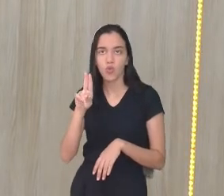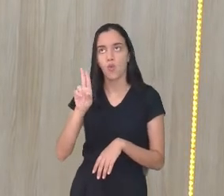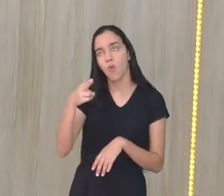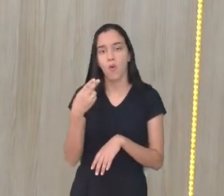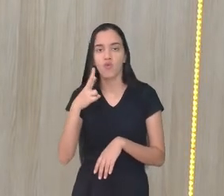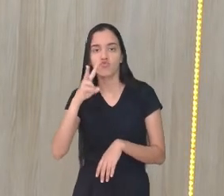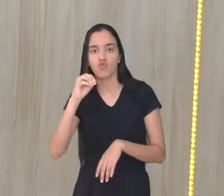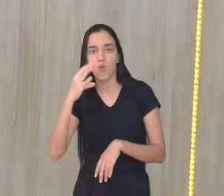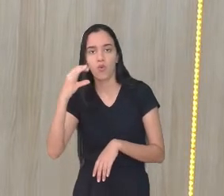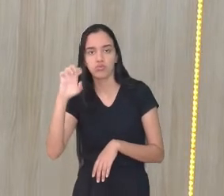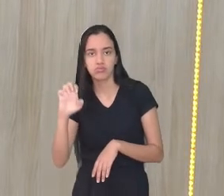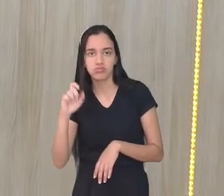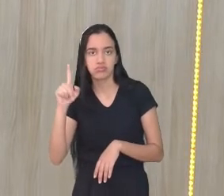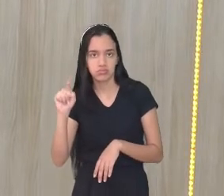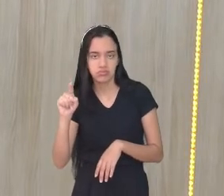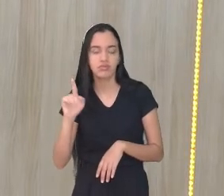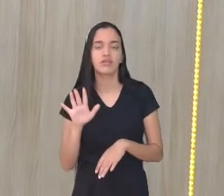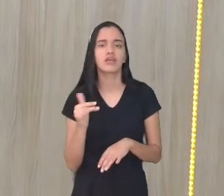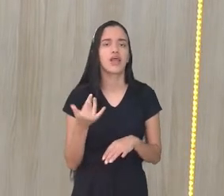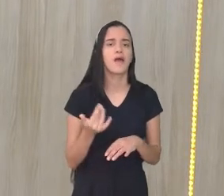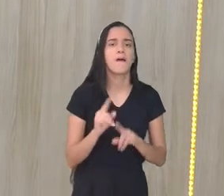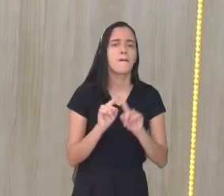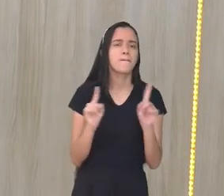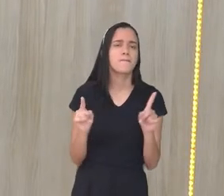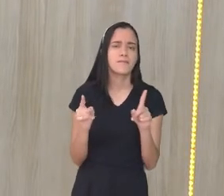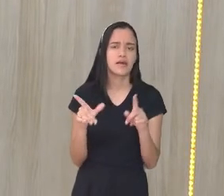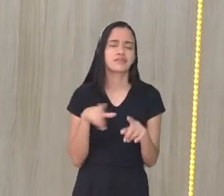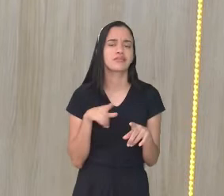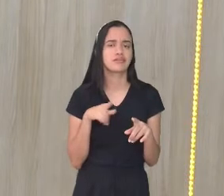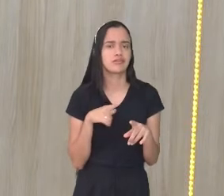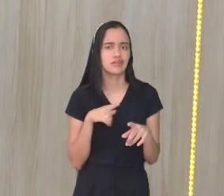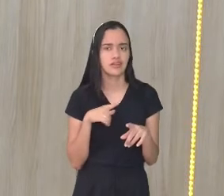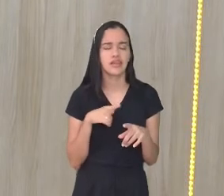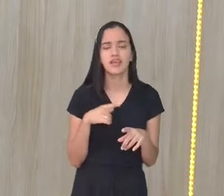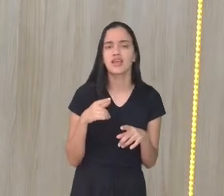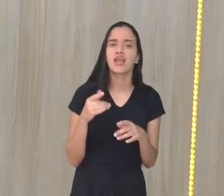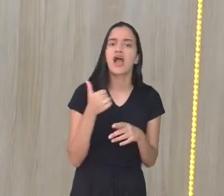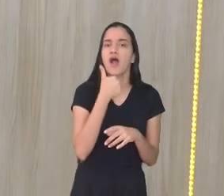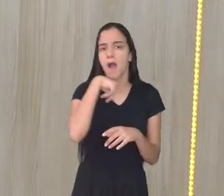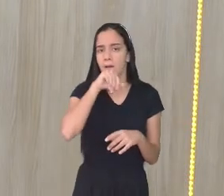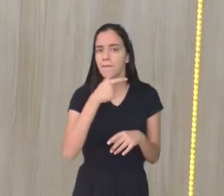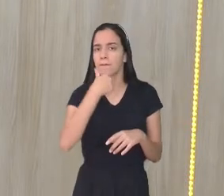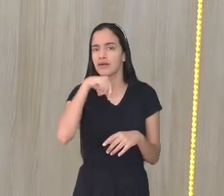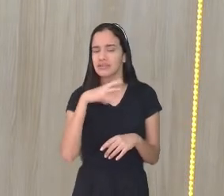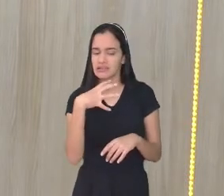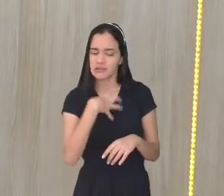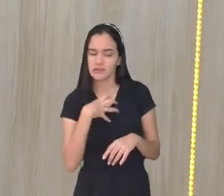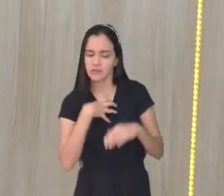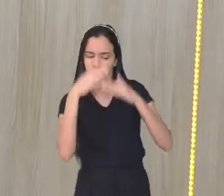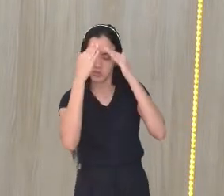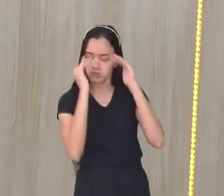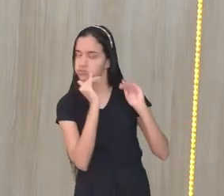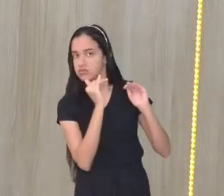incomodam. Mas tem outros que se sentem desrespeitados, não é? Eles querem ser chamados de senhor, senhora, não é?